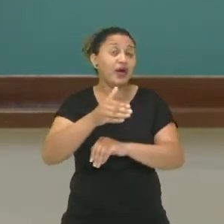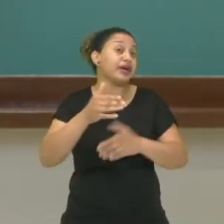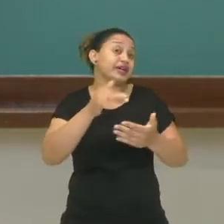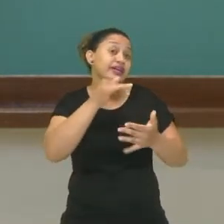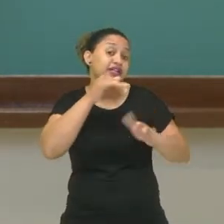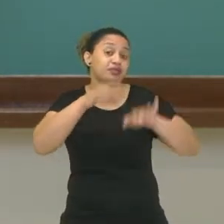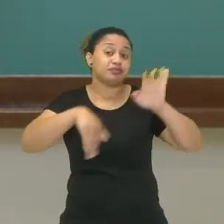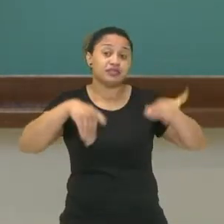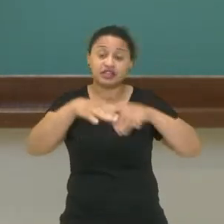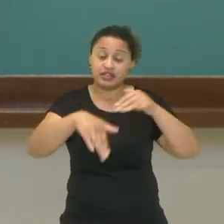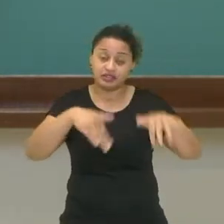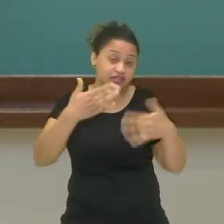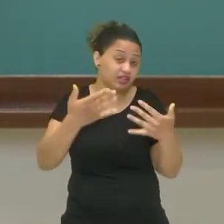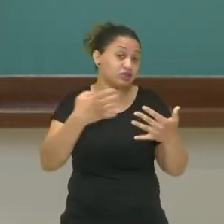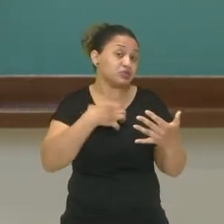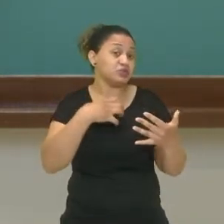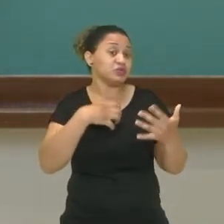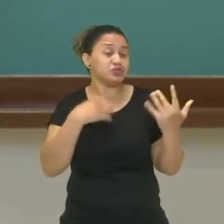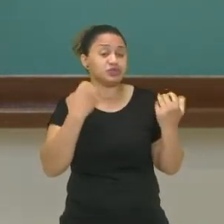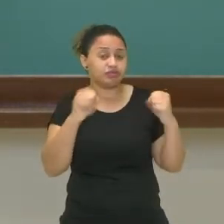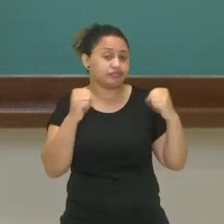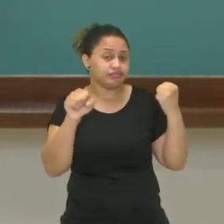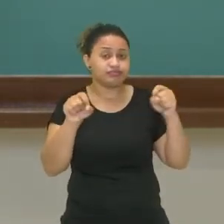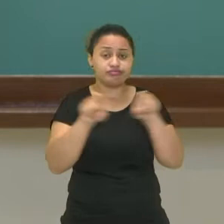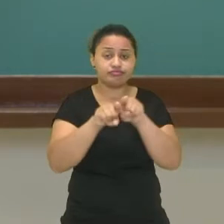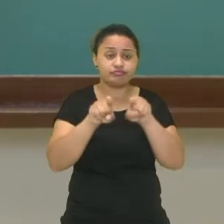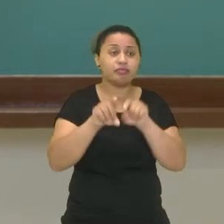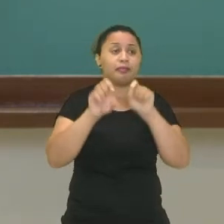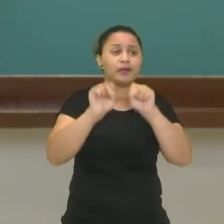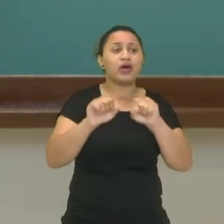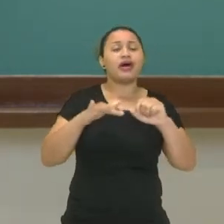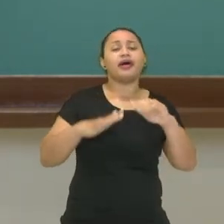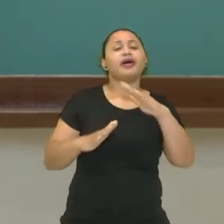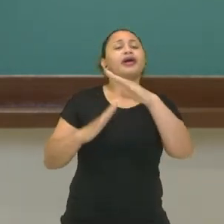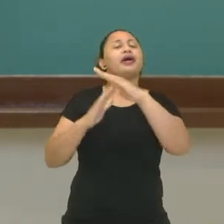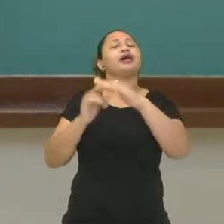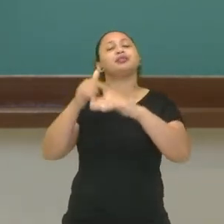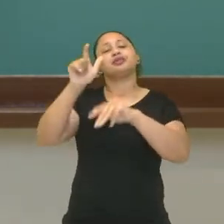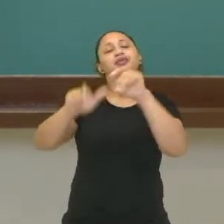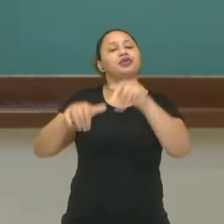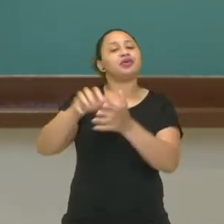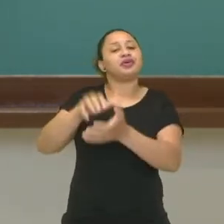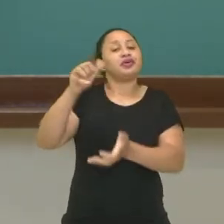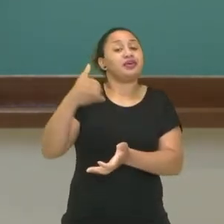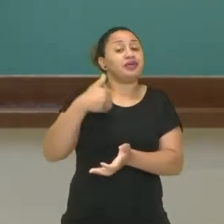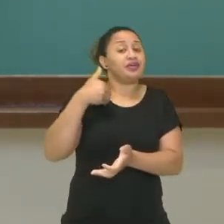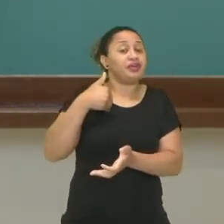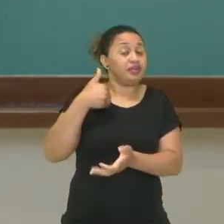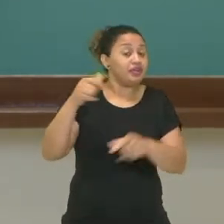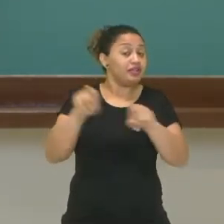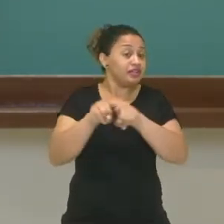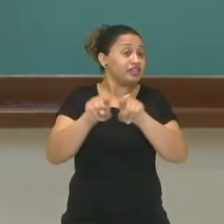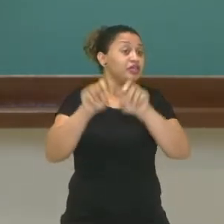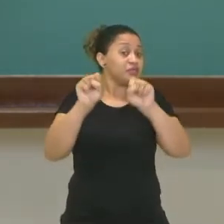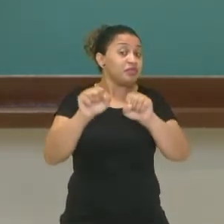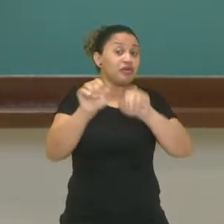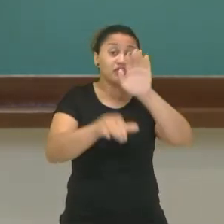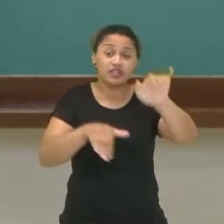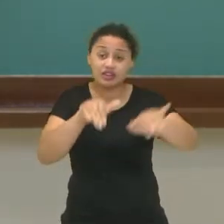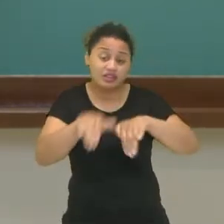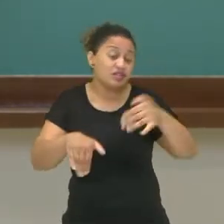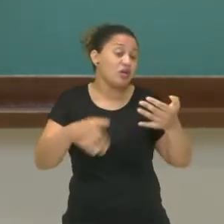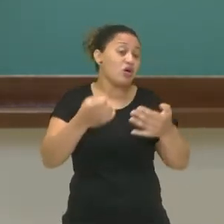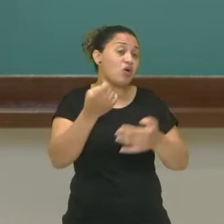natação, como uma forma de se exercitar, até o mais idoso, que pode estar fazendo também a própria natação,